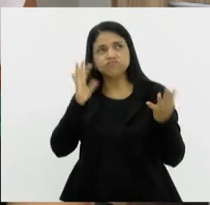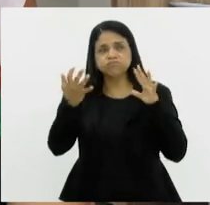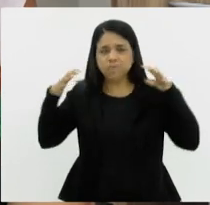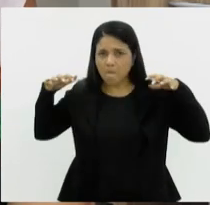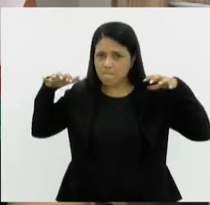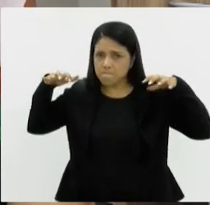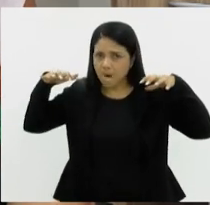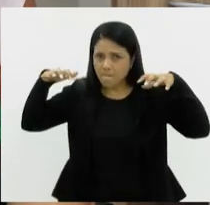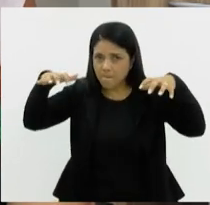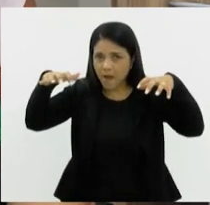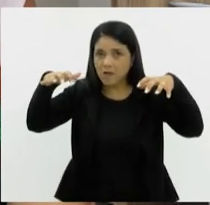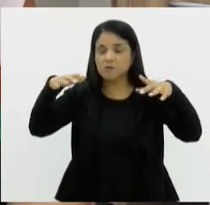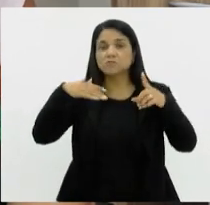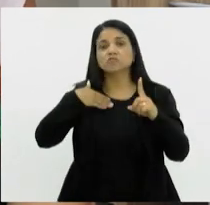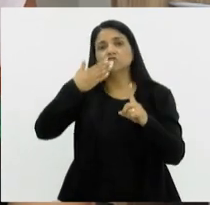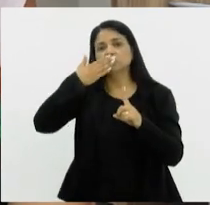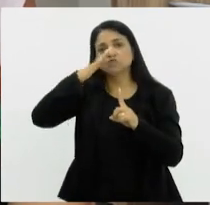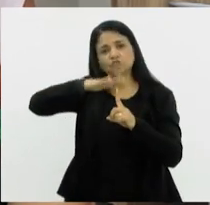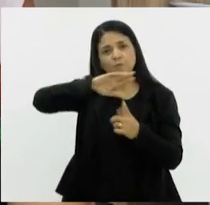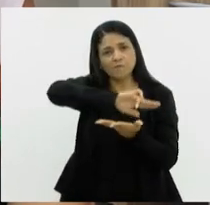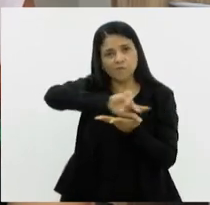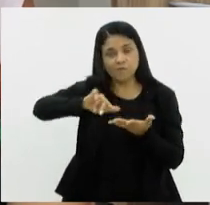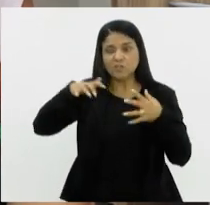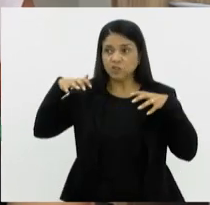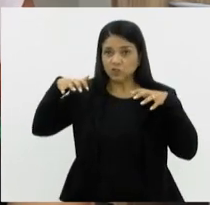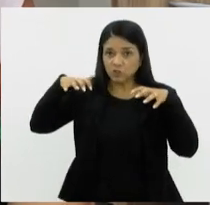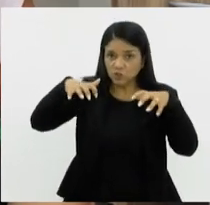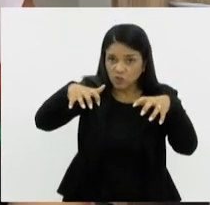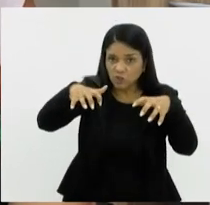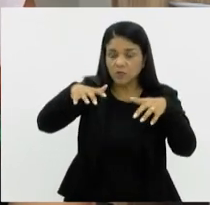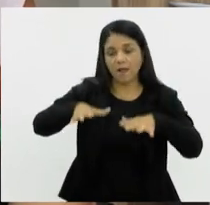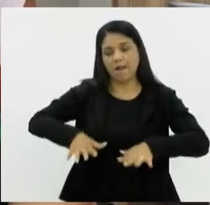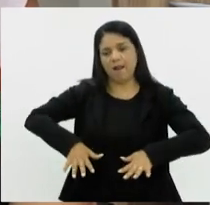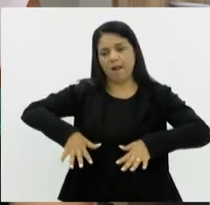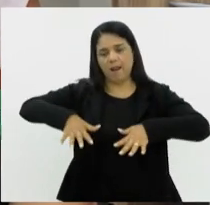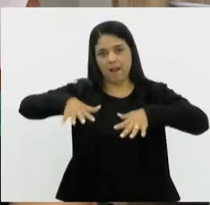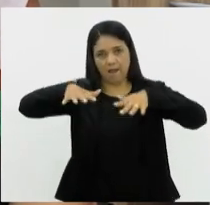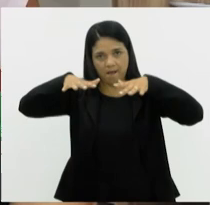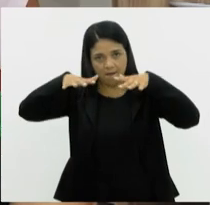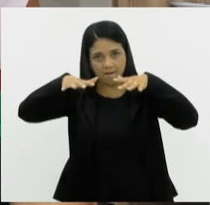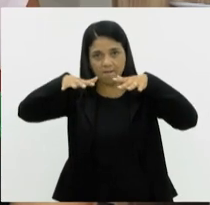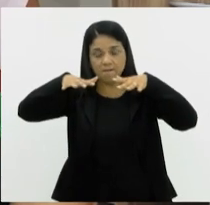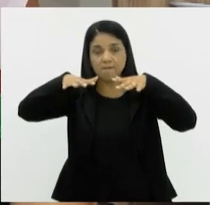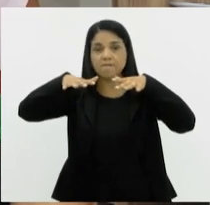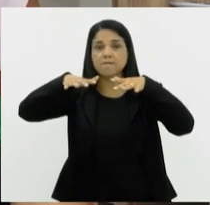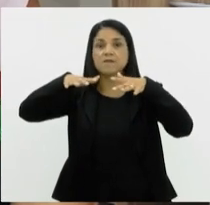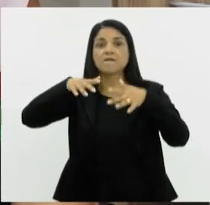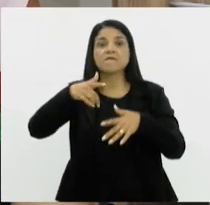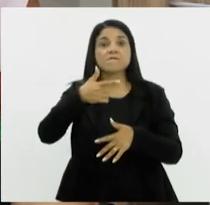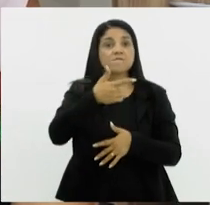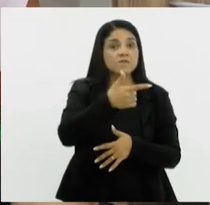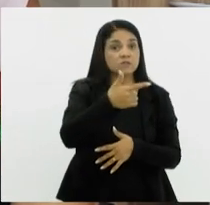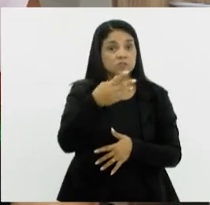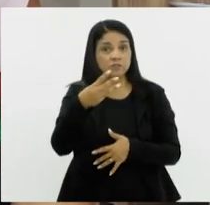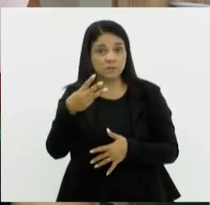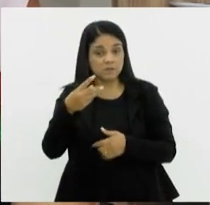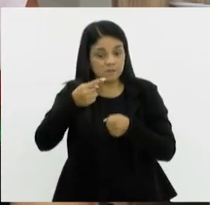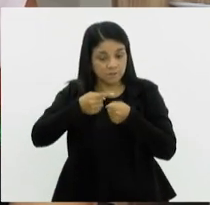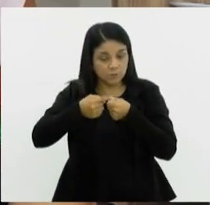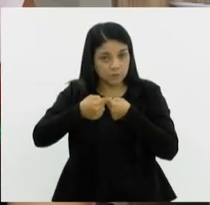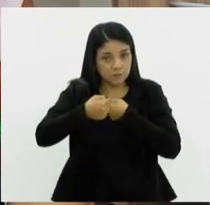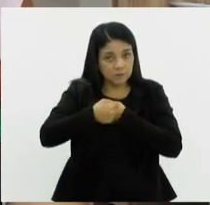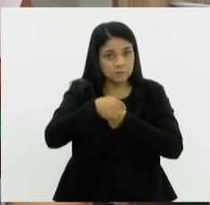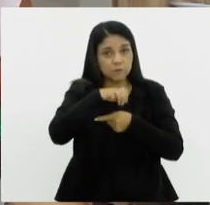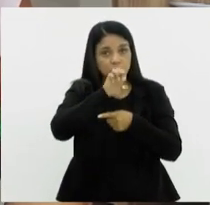diferentes tipologias. Nós tivemos chuvas intensas com alagamentos em 23 municípios do